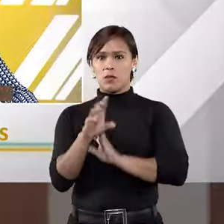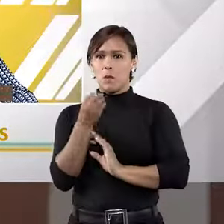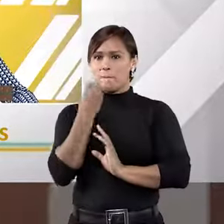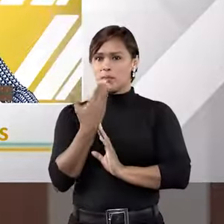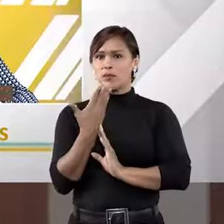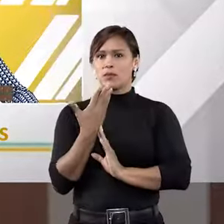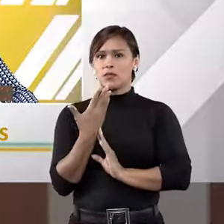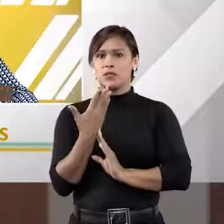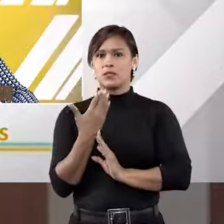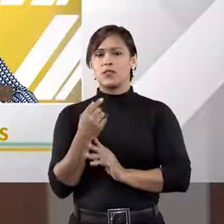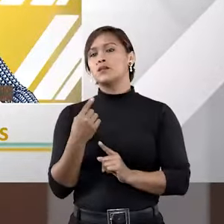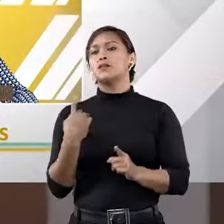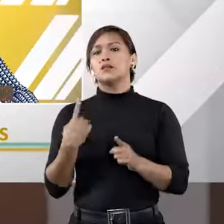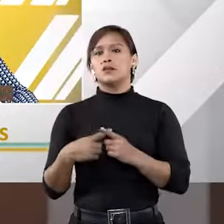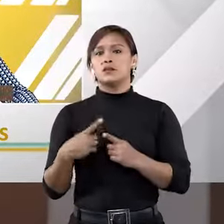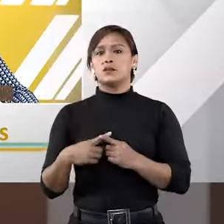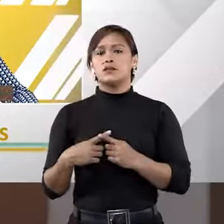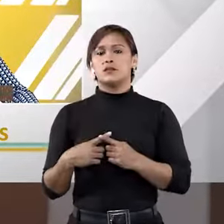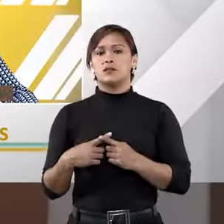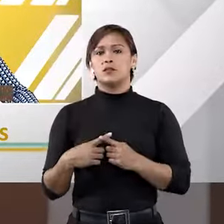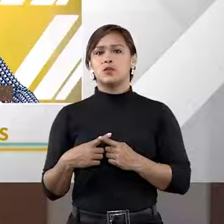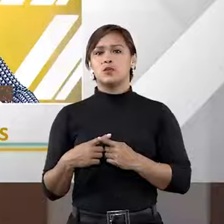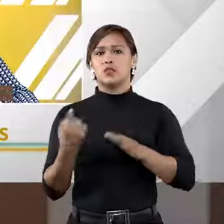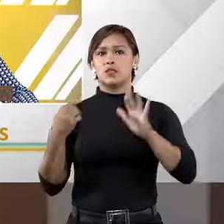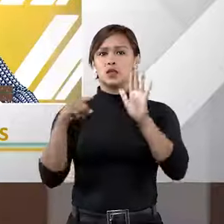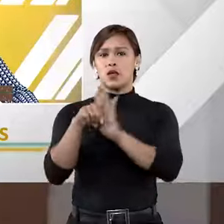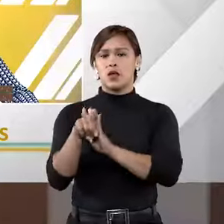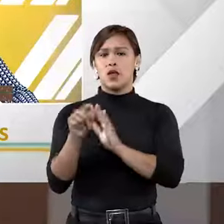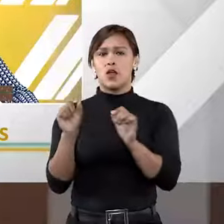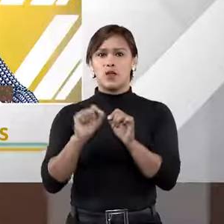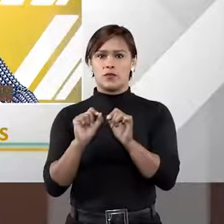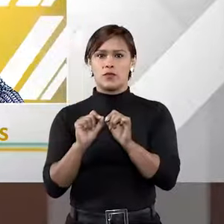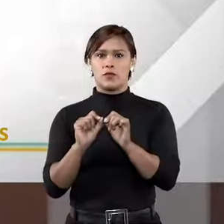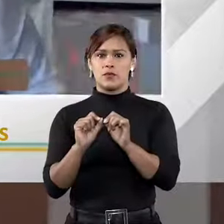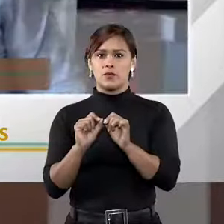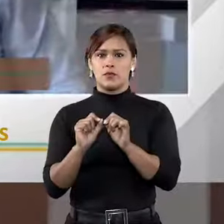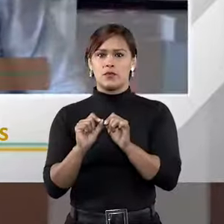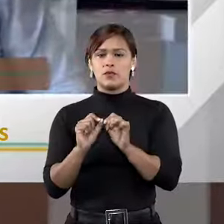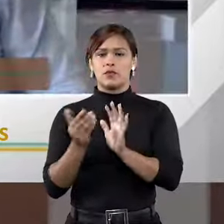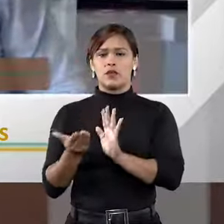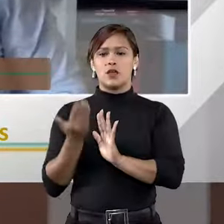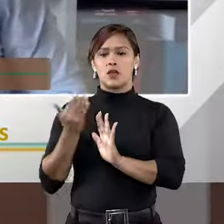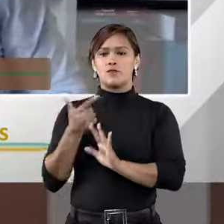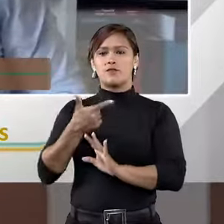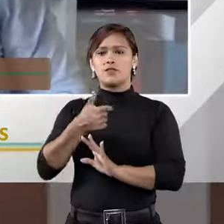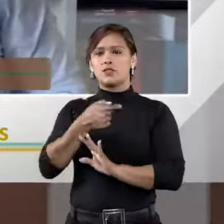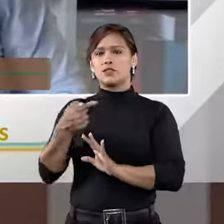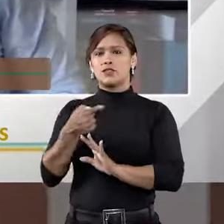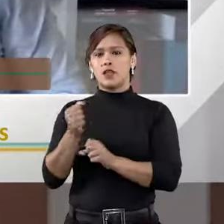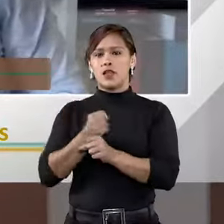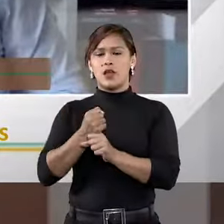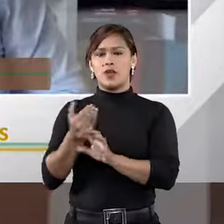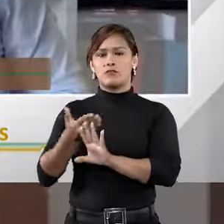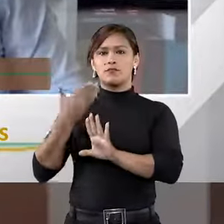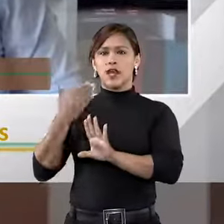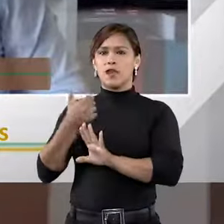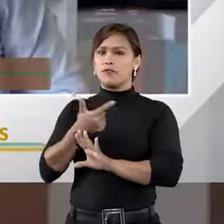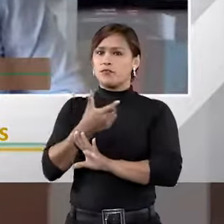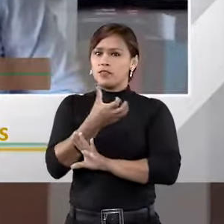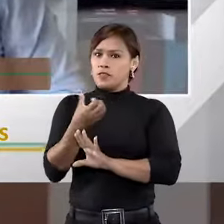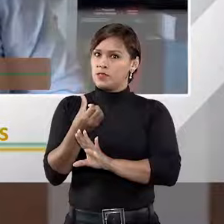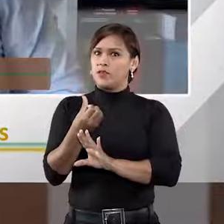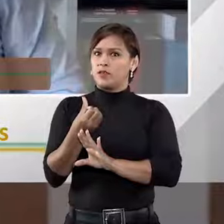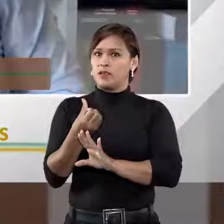pergunta, porque se essa pergunta fosse feita há 27 anos atrás, 26 anos